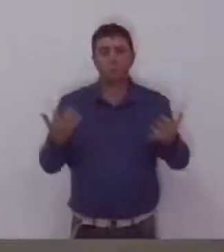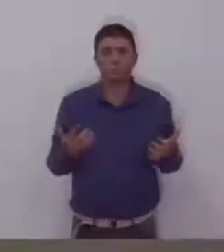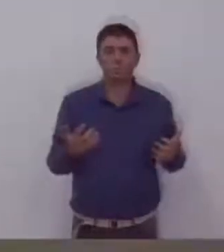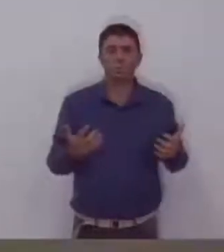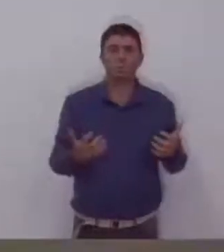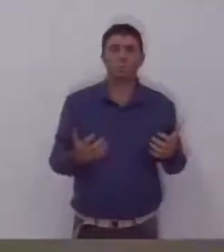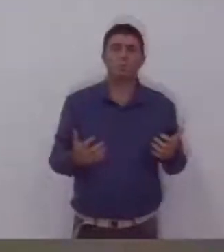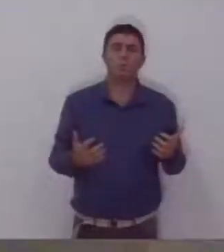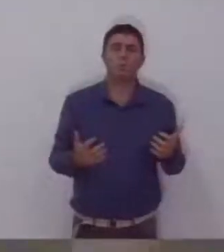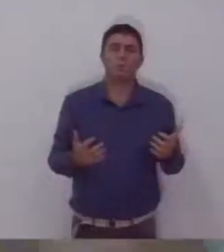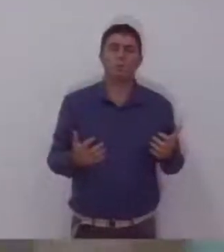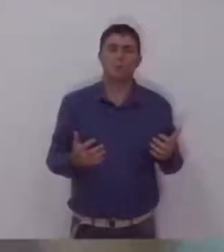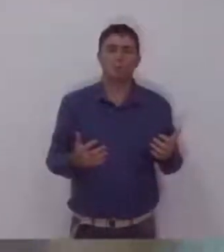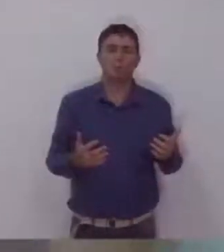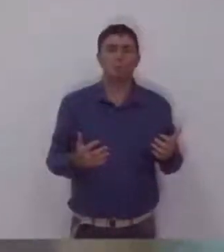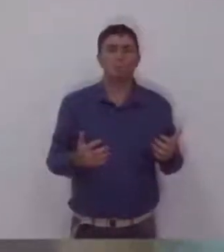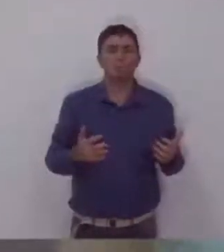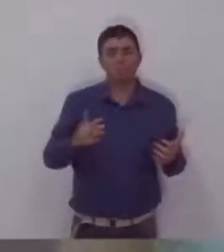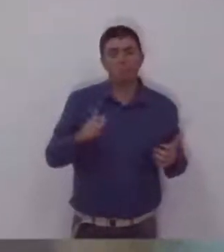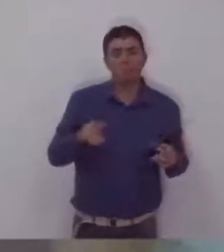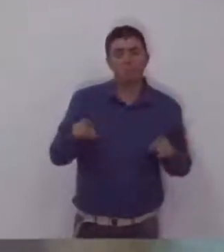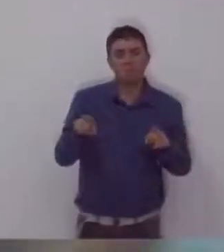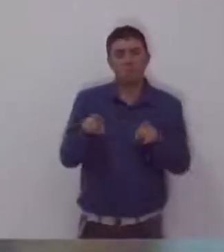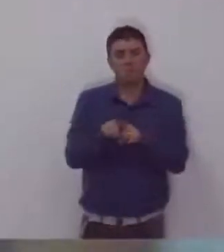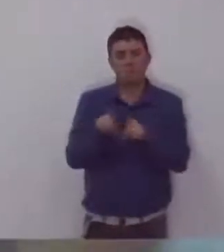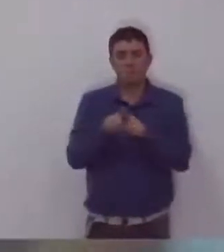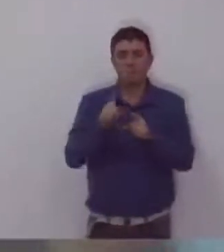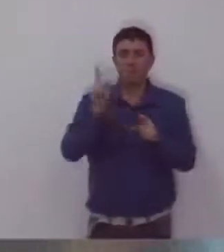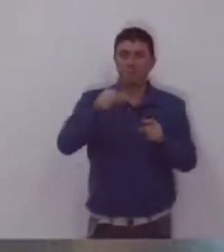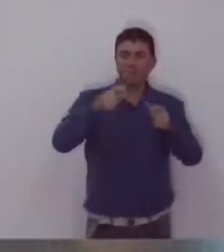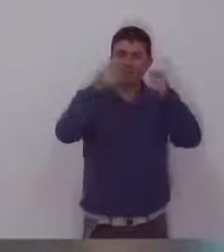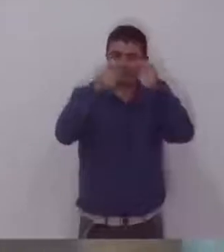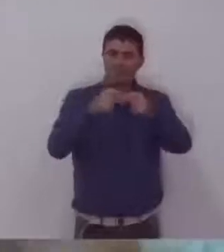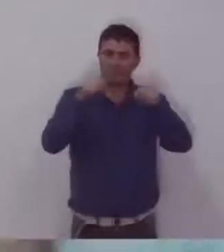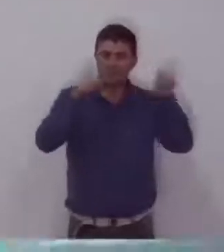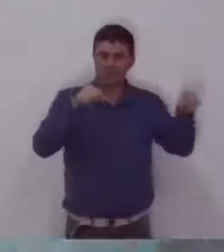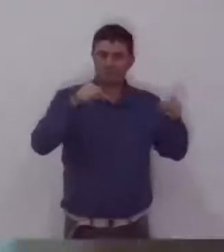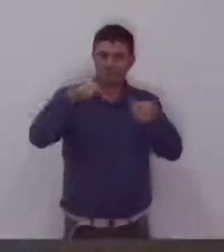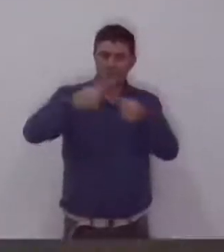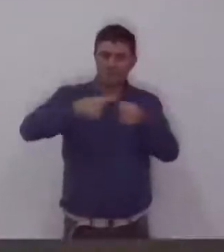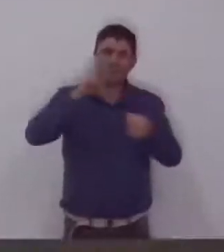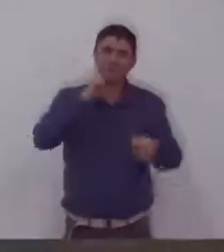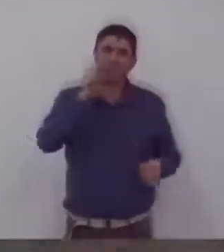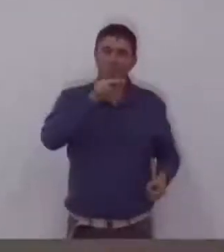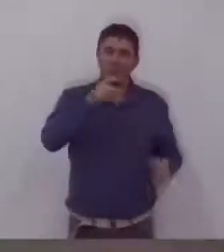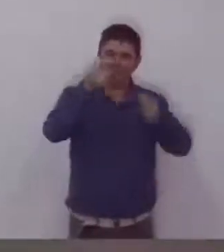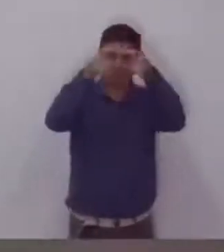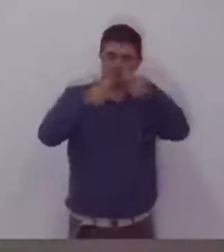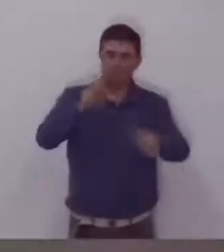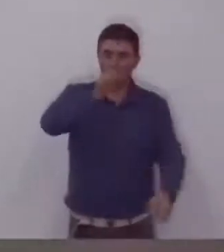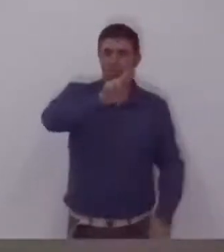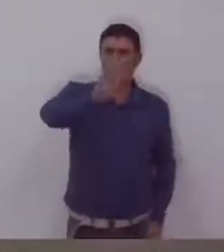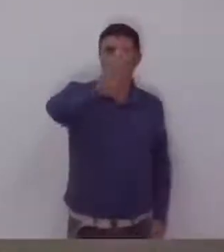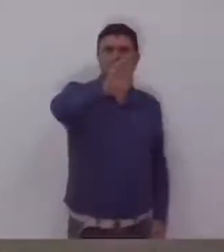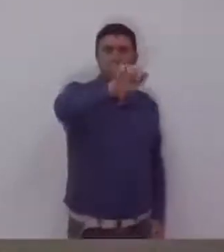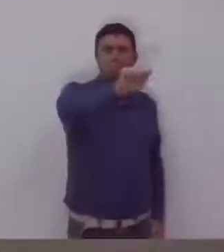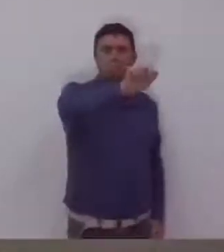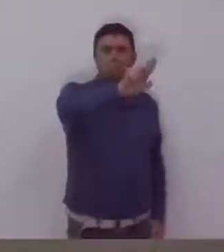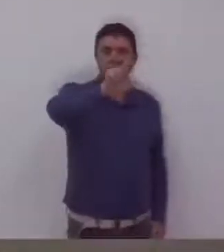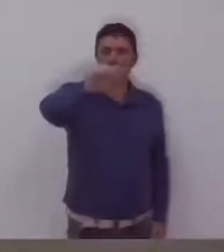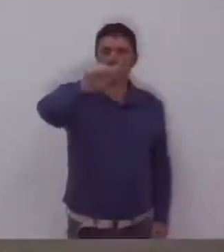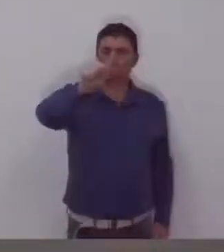também, na nossa região aqui da Barra Funda. Que, dependendo do volume de chuvas, a cidade